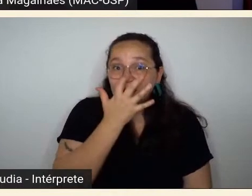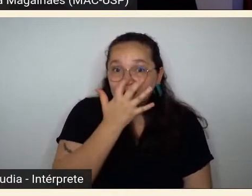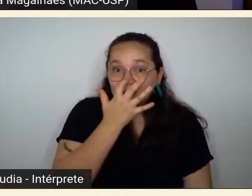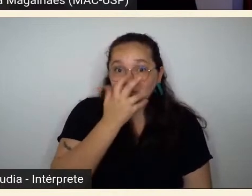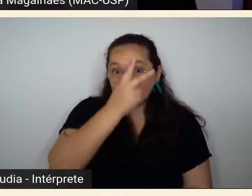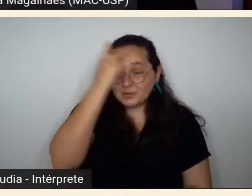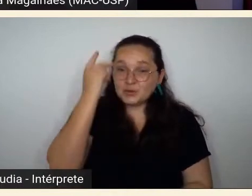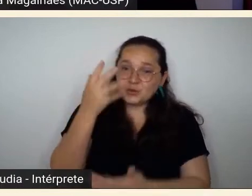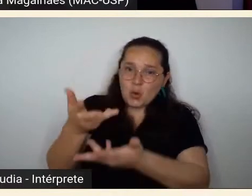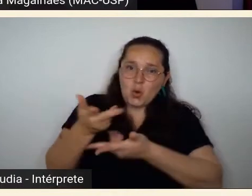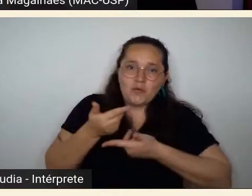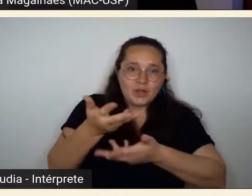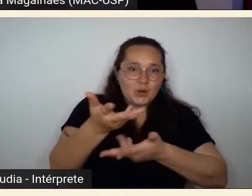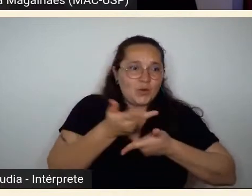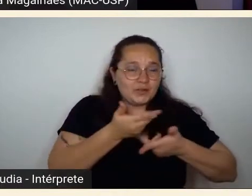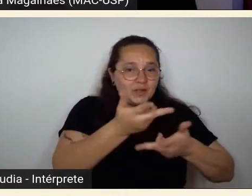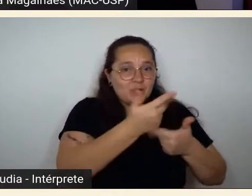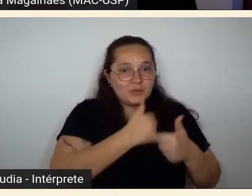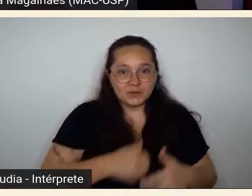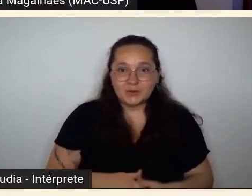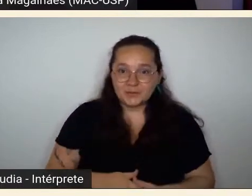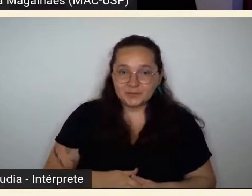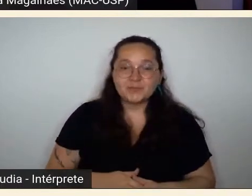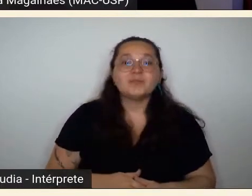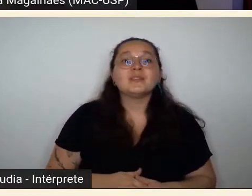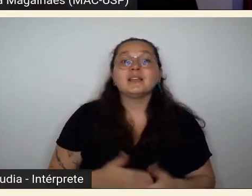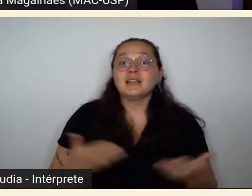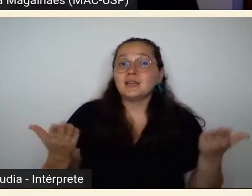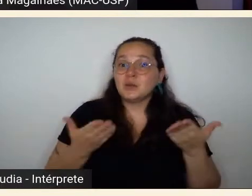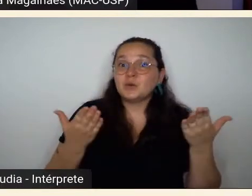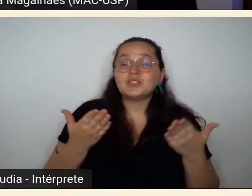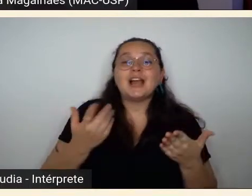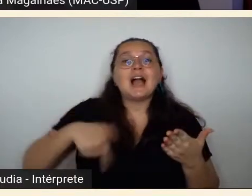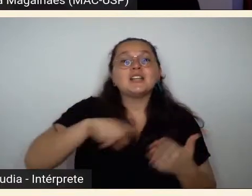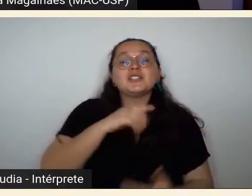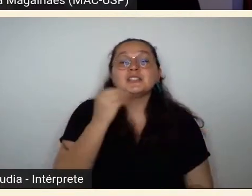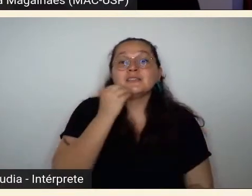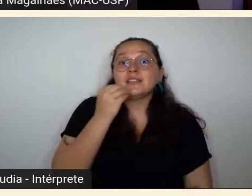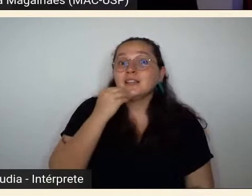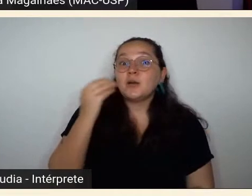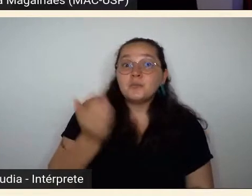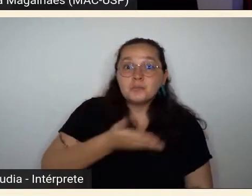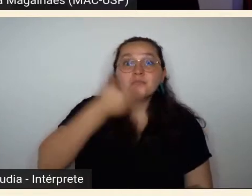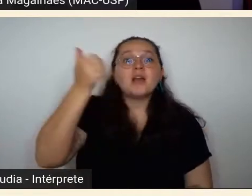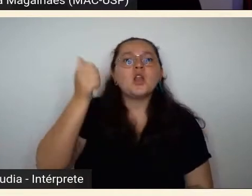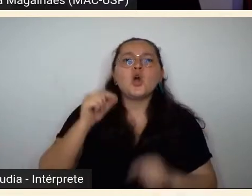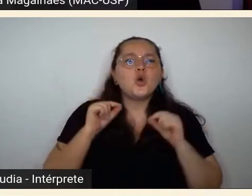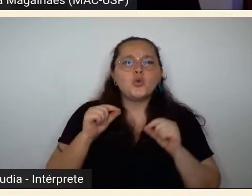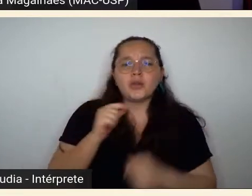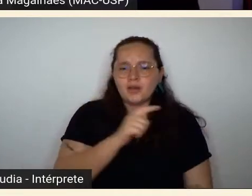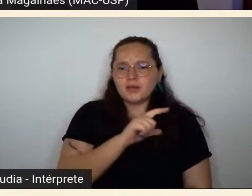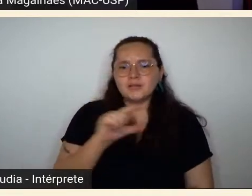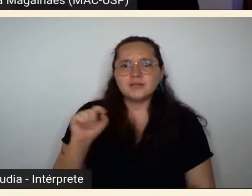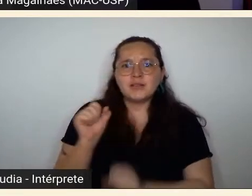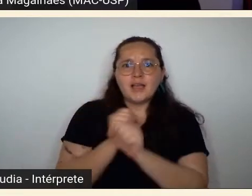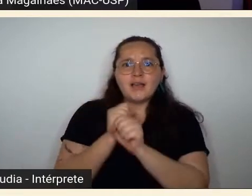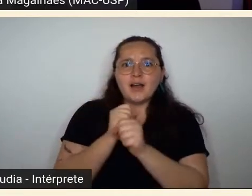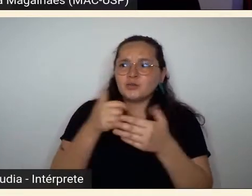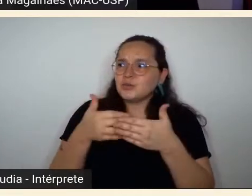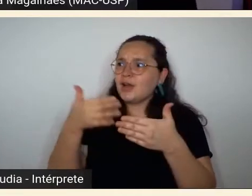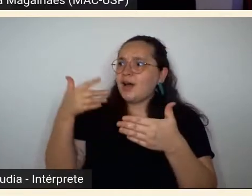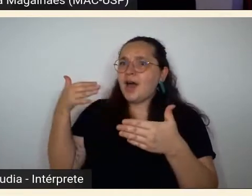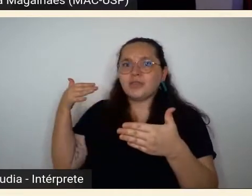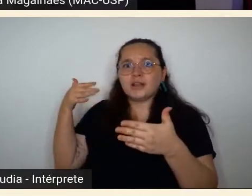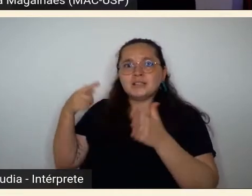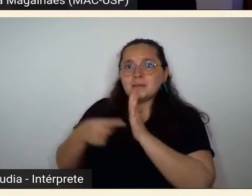convidados que connosco nos ajudarão a conhecer melhor então o que há 100 anos confrontou pela primeira vez ideias de